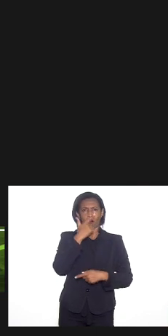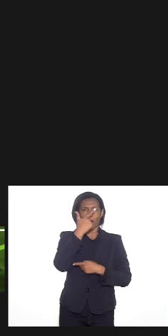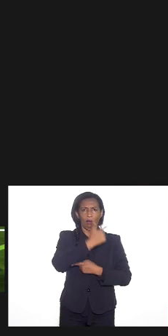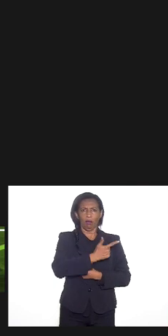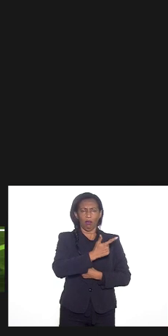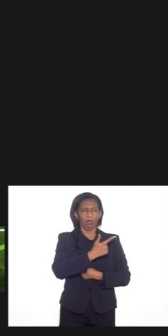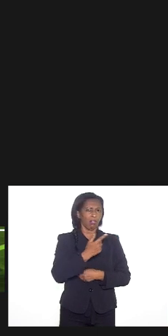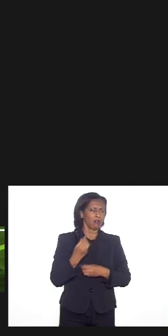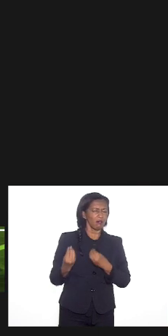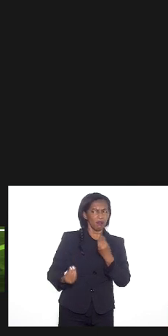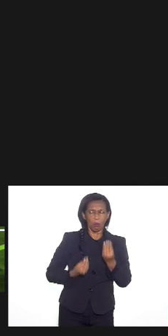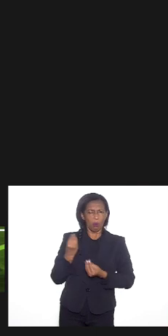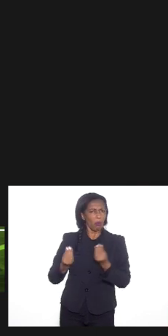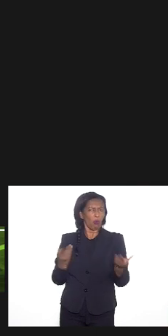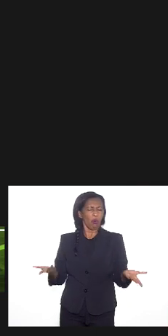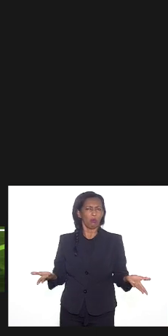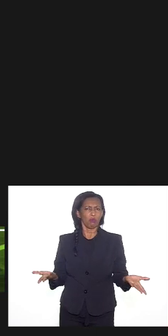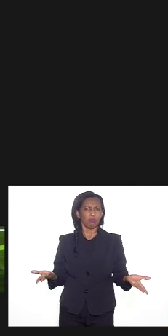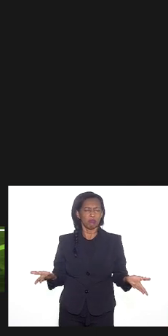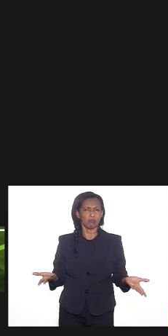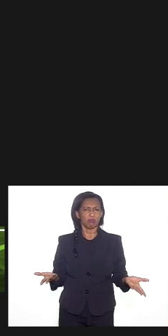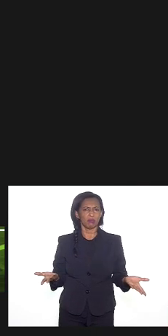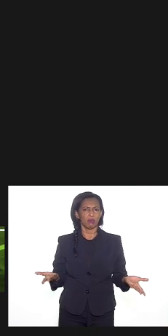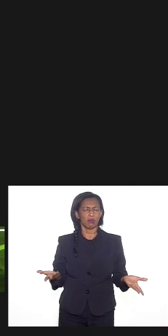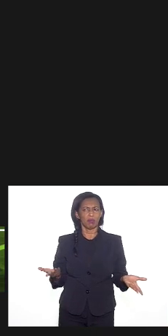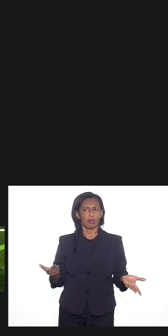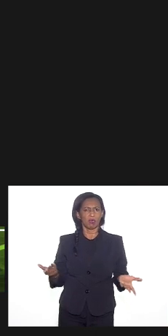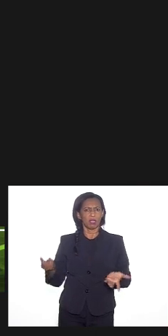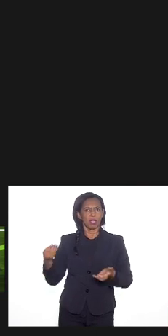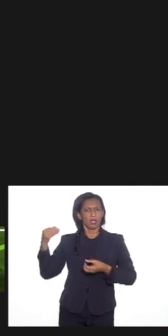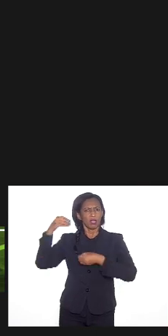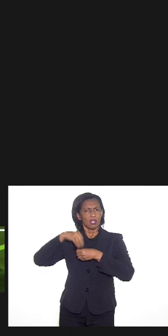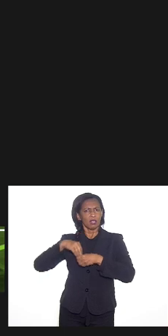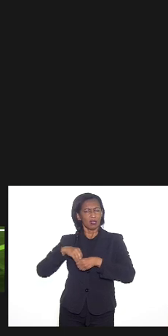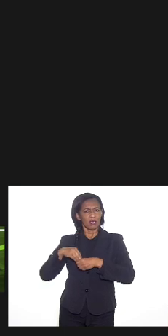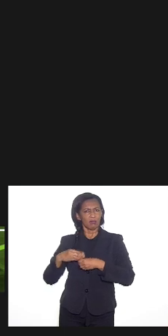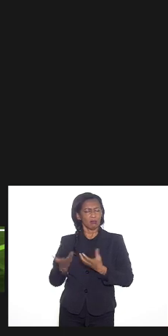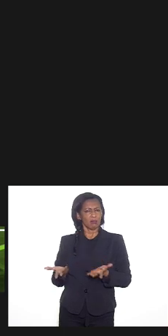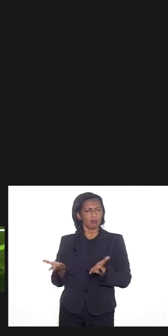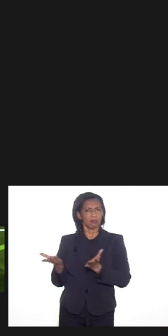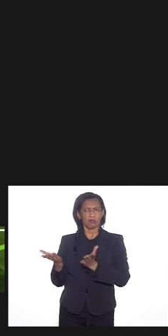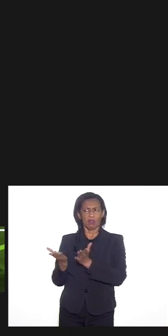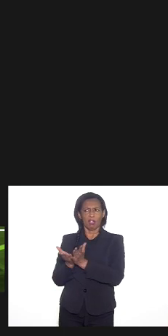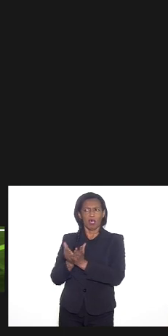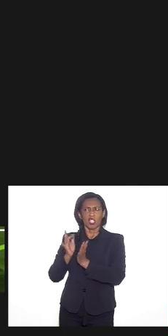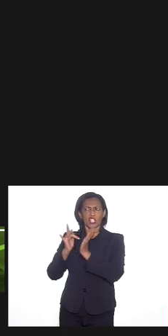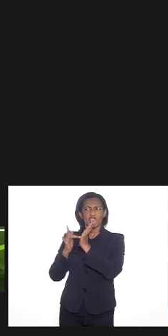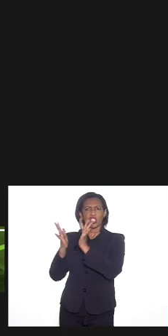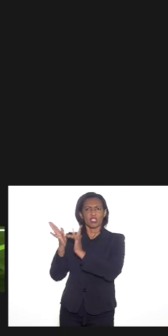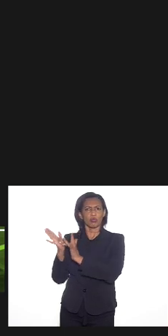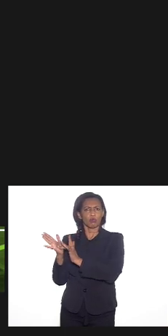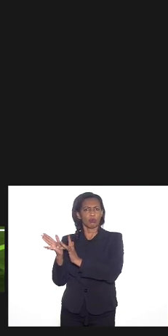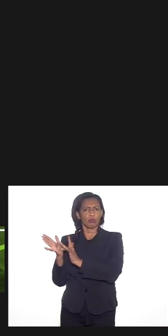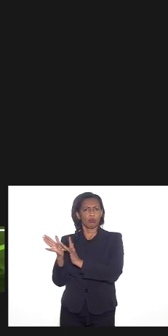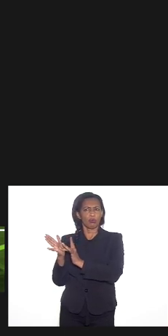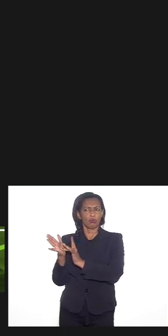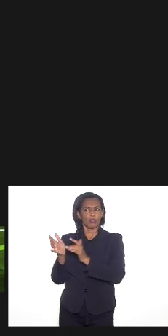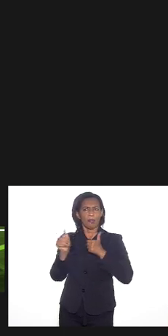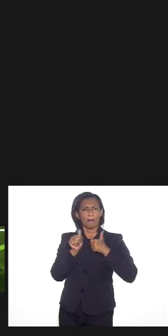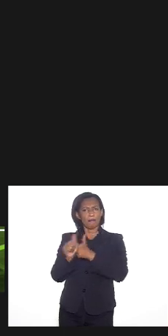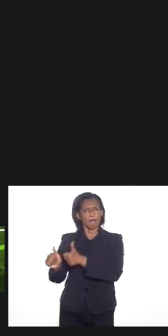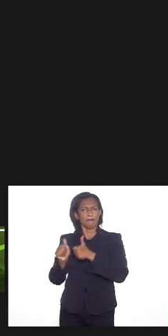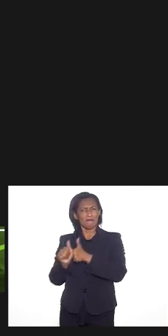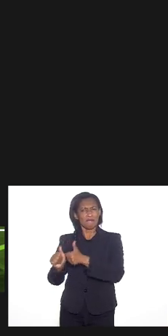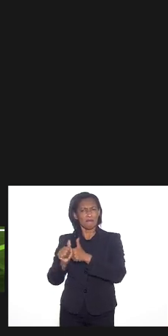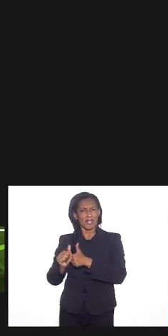porque é uma dicotomia entre a crença evidentemente né em Jesus e a perseguição dos